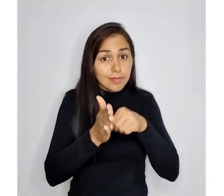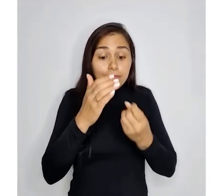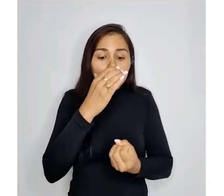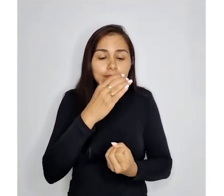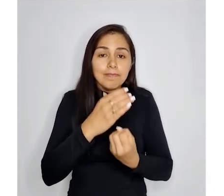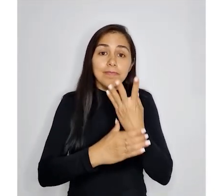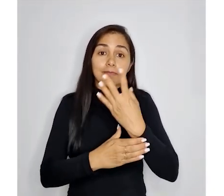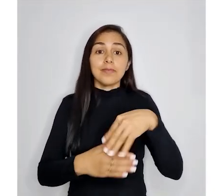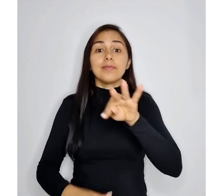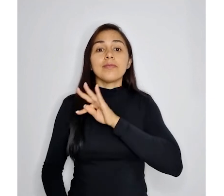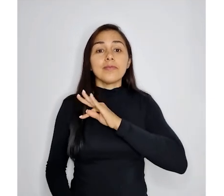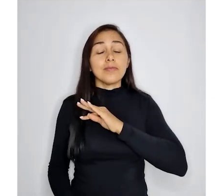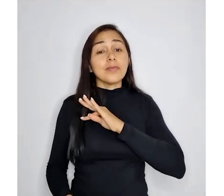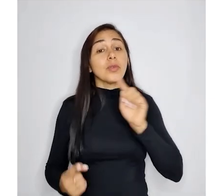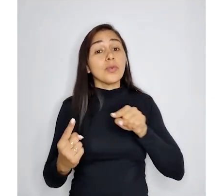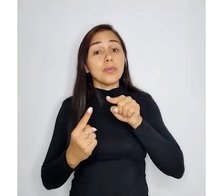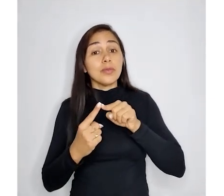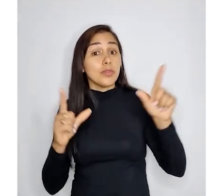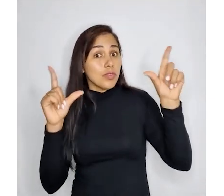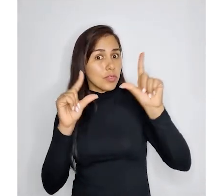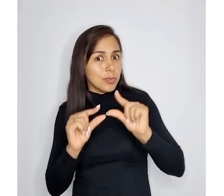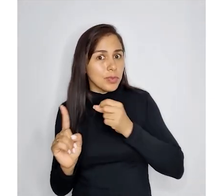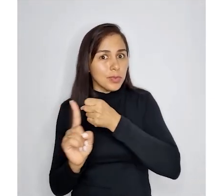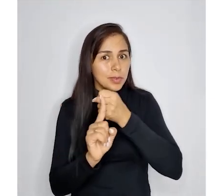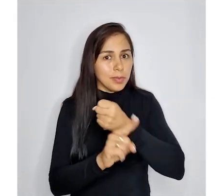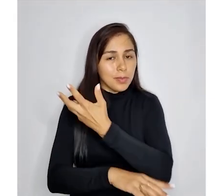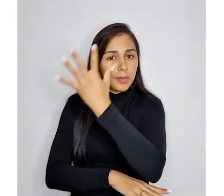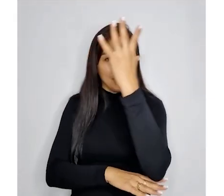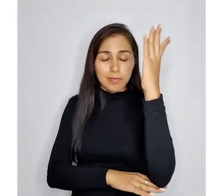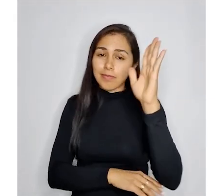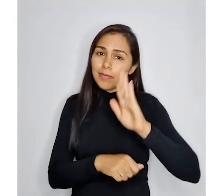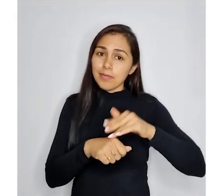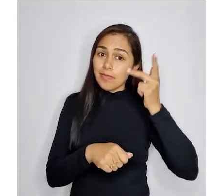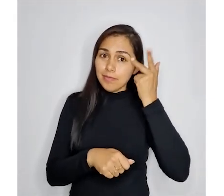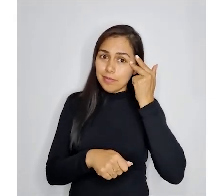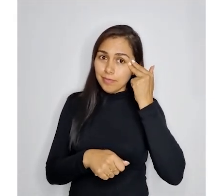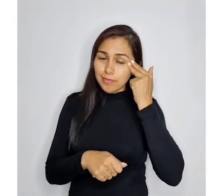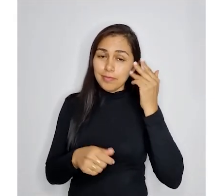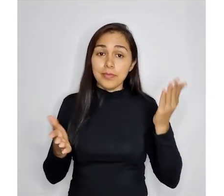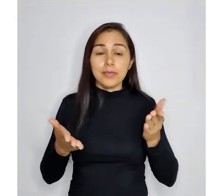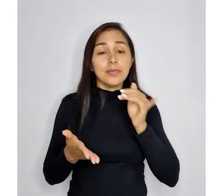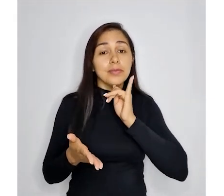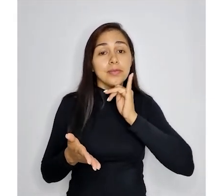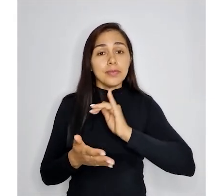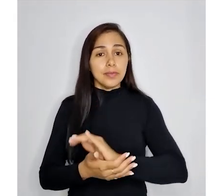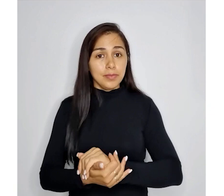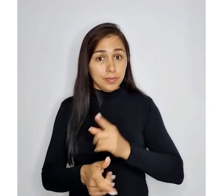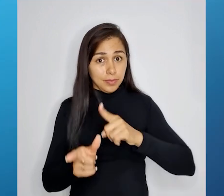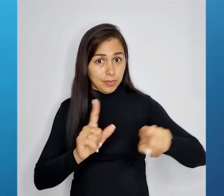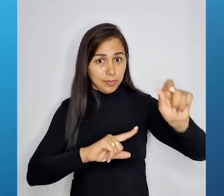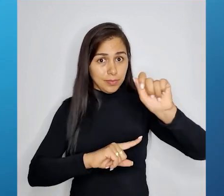de técnicas que buscam diminuir os impactos ao meio ambiente são cada vez mais comuns, tais como